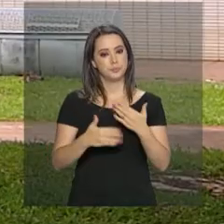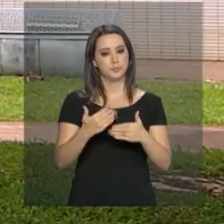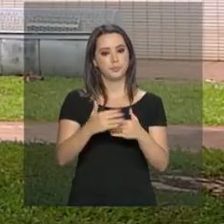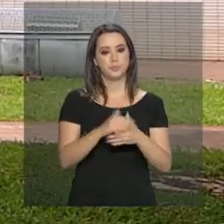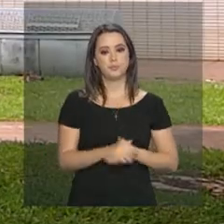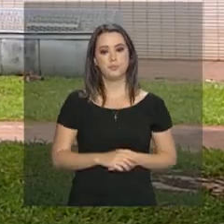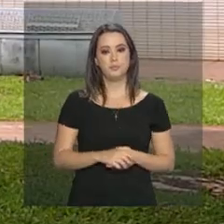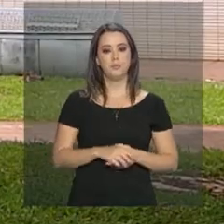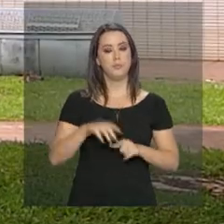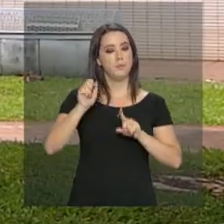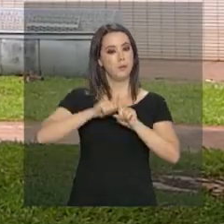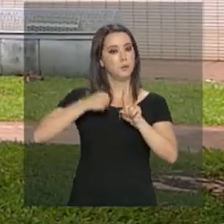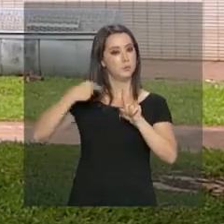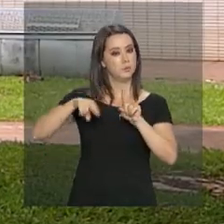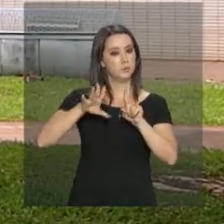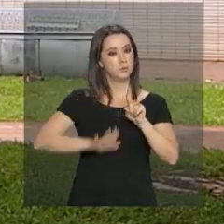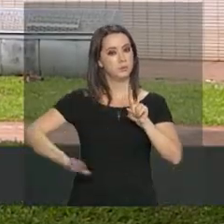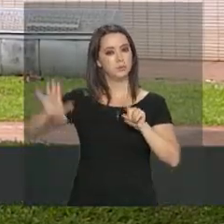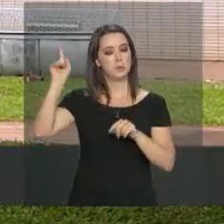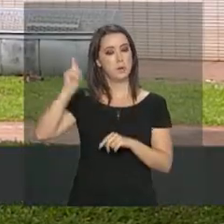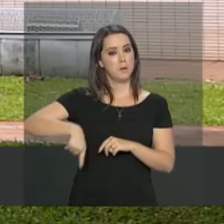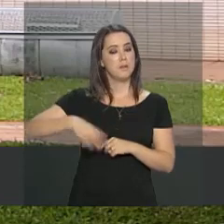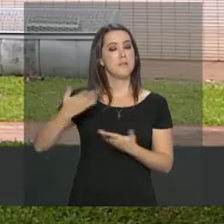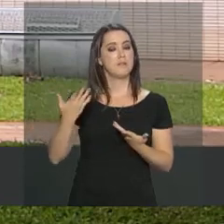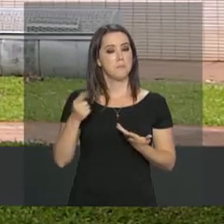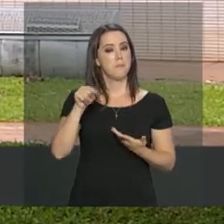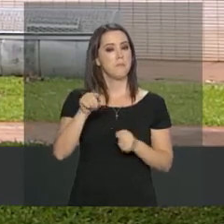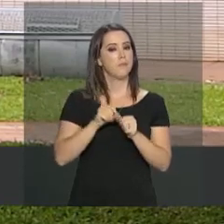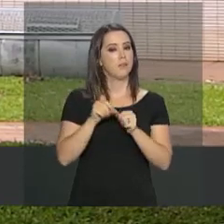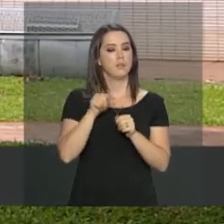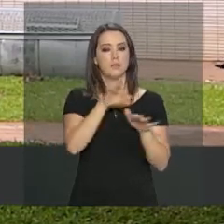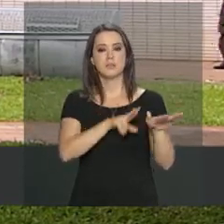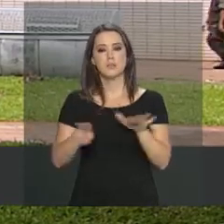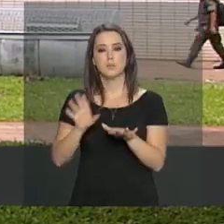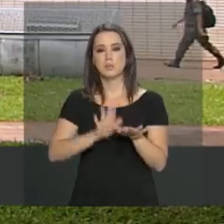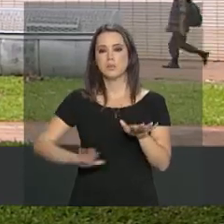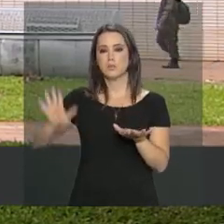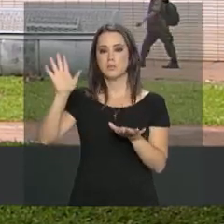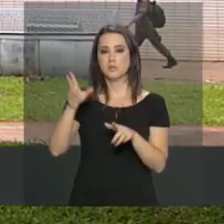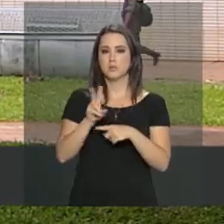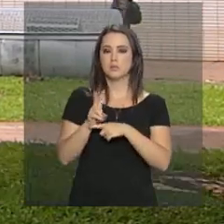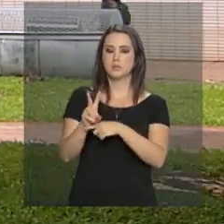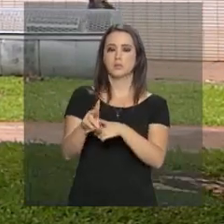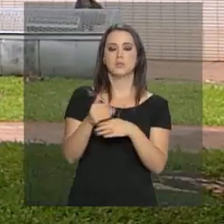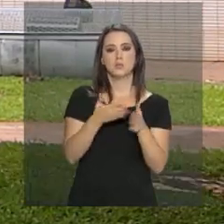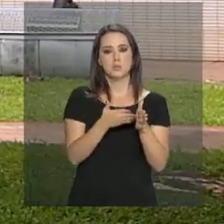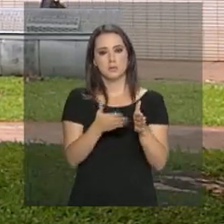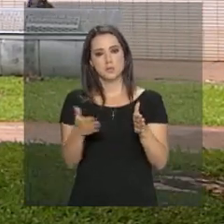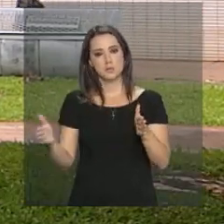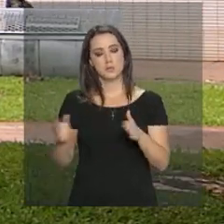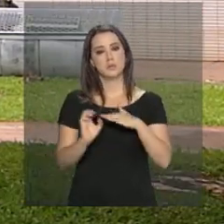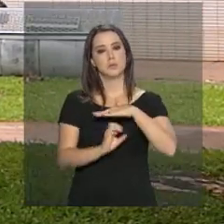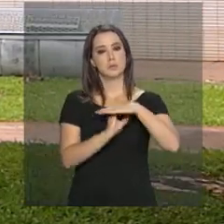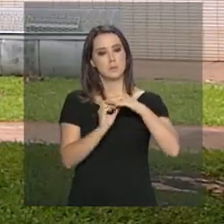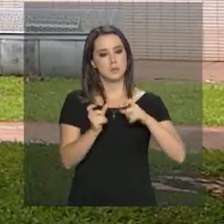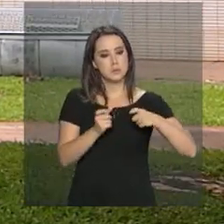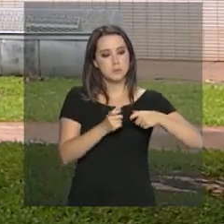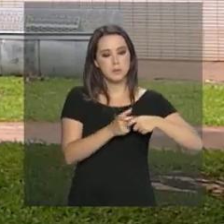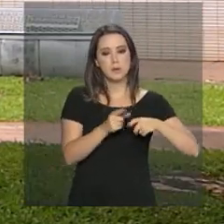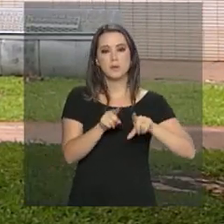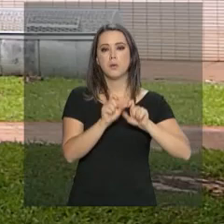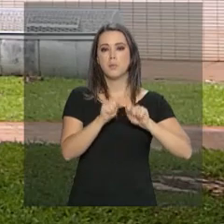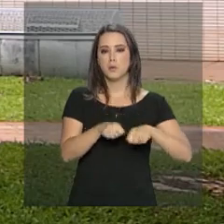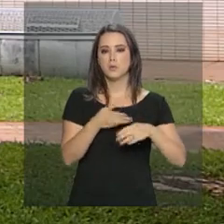Durante o mês de novembro é realizada em todo o país a Semana Nacional do Crédito. Nesse período, os pequenos empresários